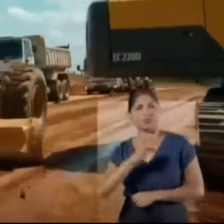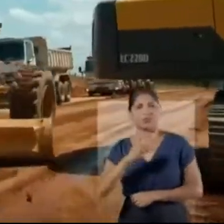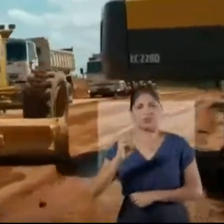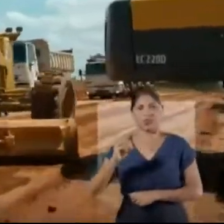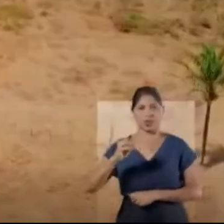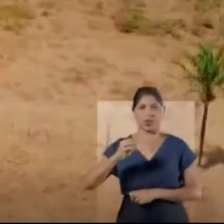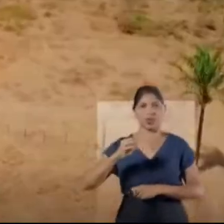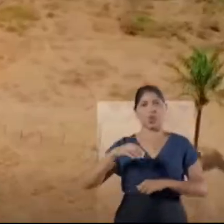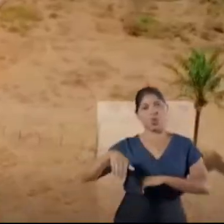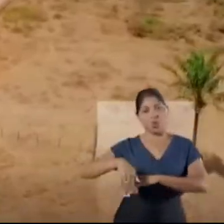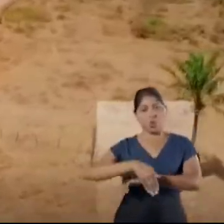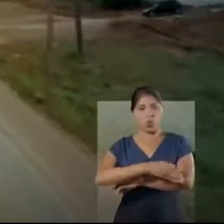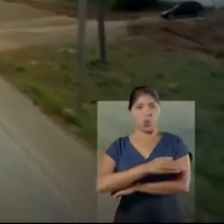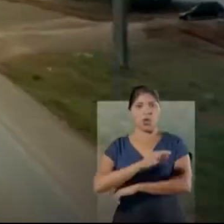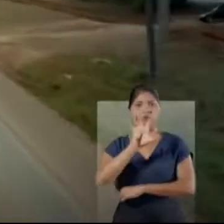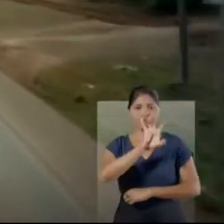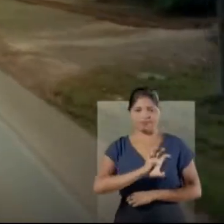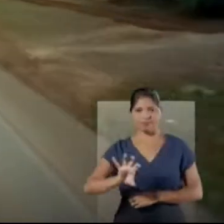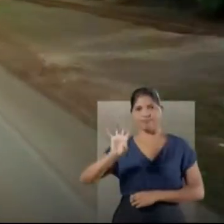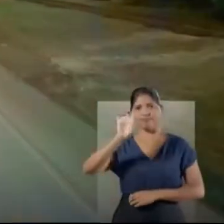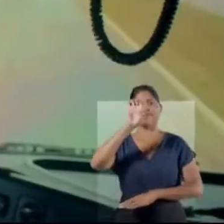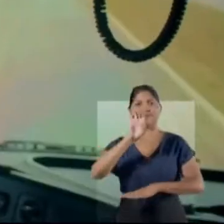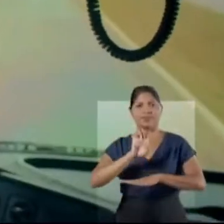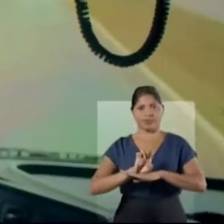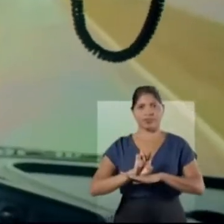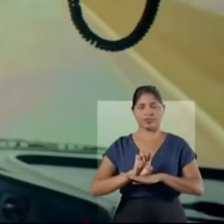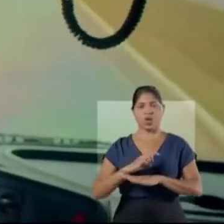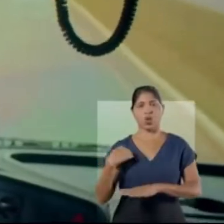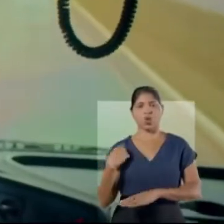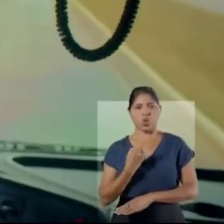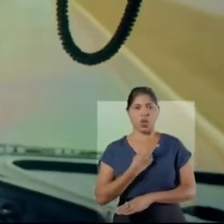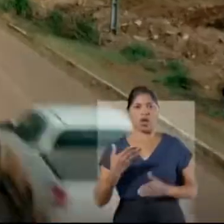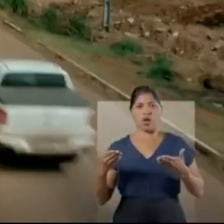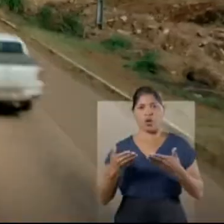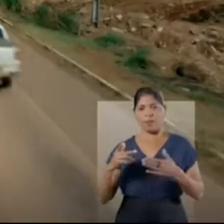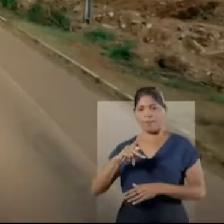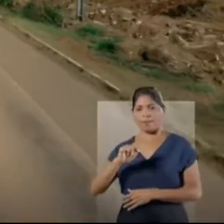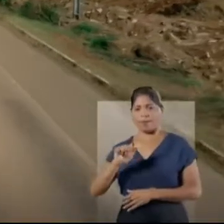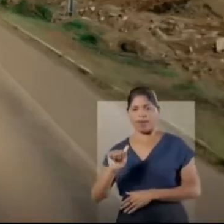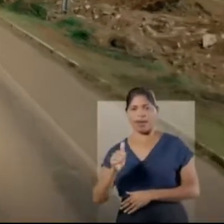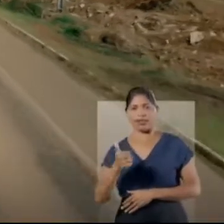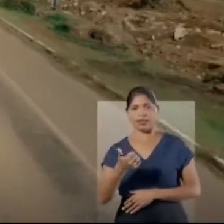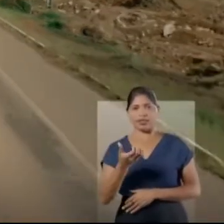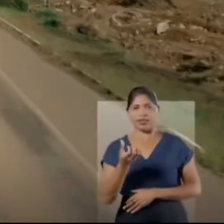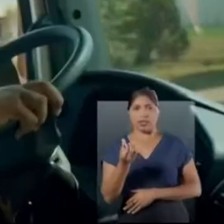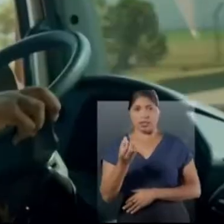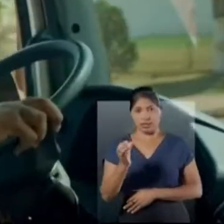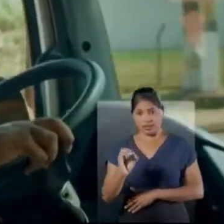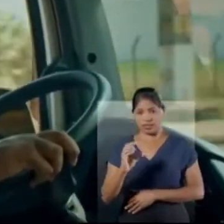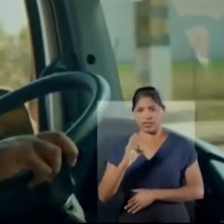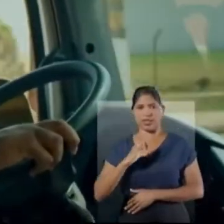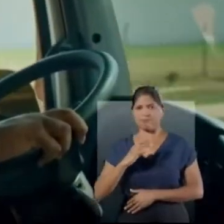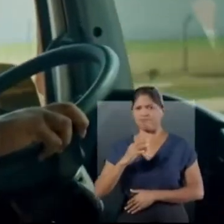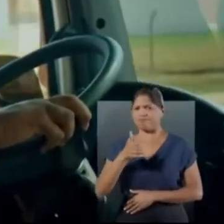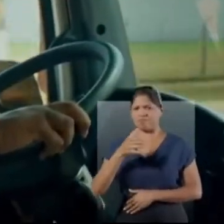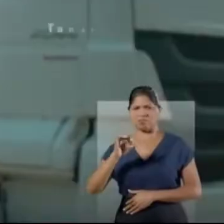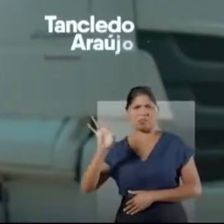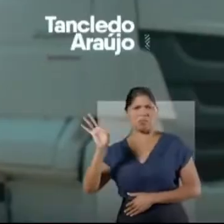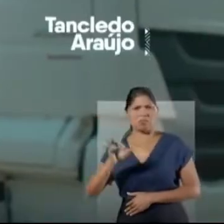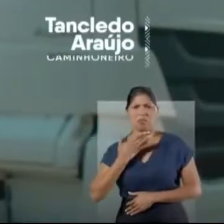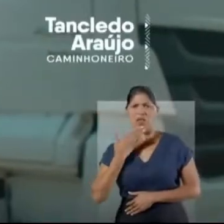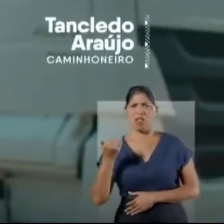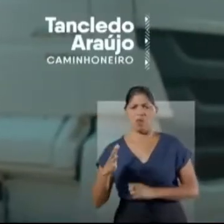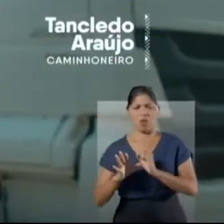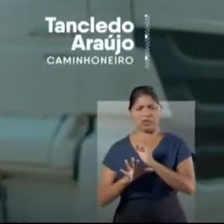quilômetros de rodovias. Em todas as regiões do estado. gente está aqui na Peato 160. Ficou 100%